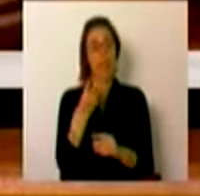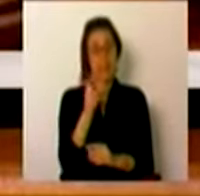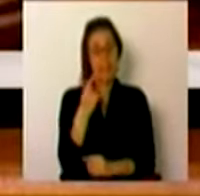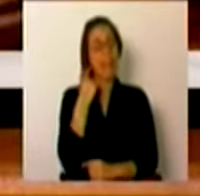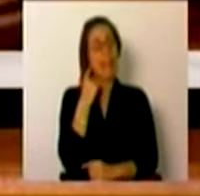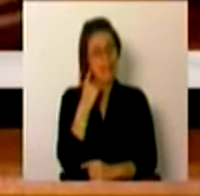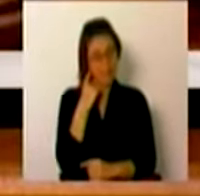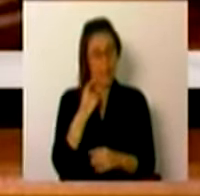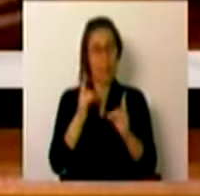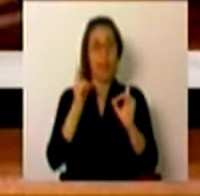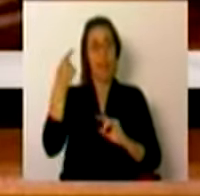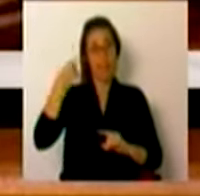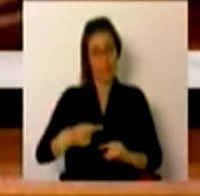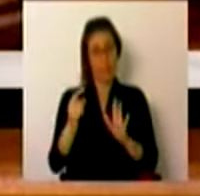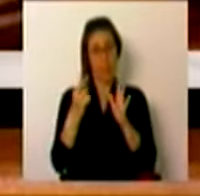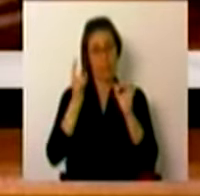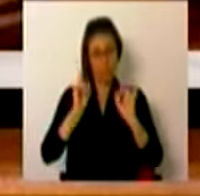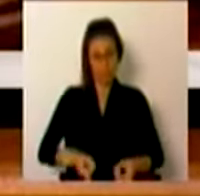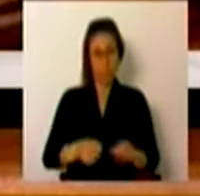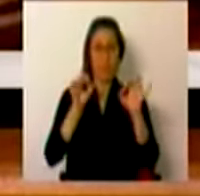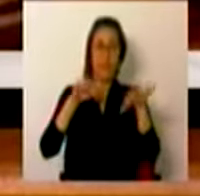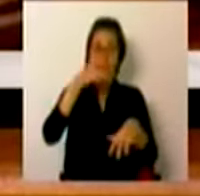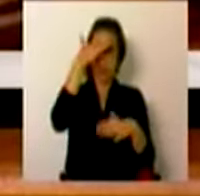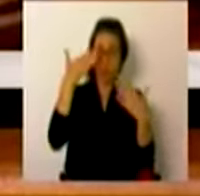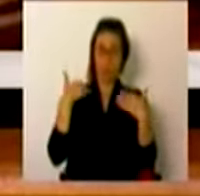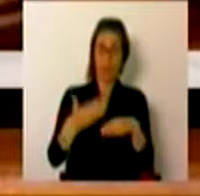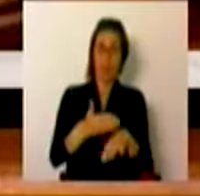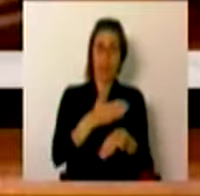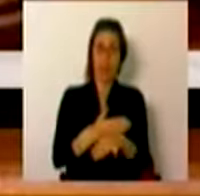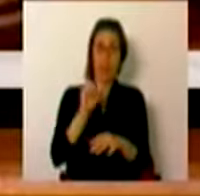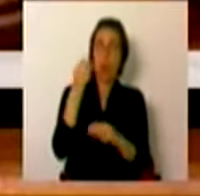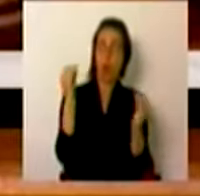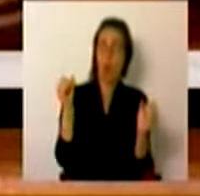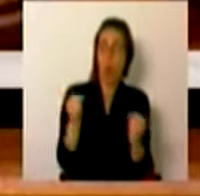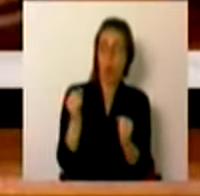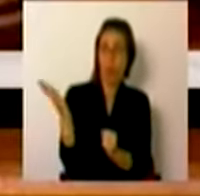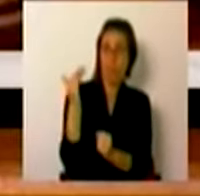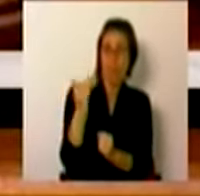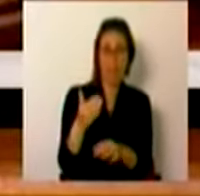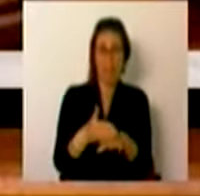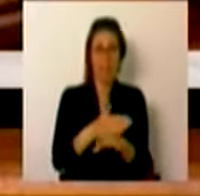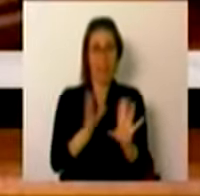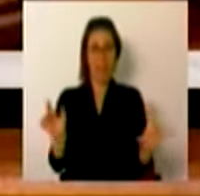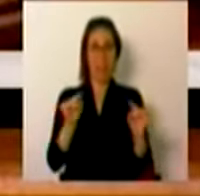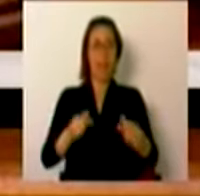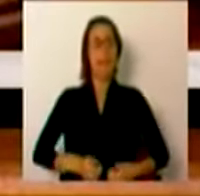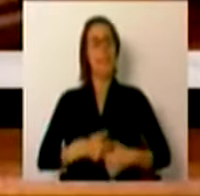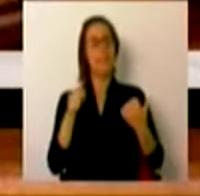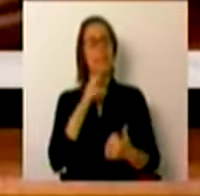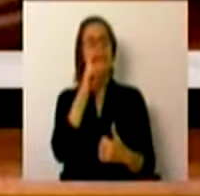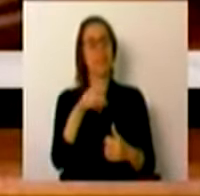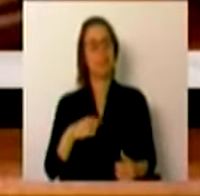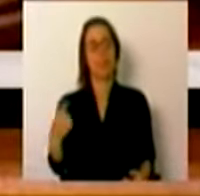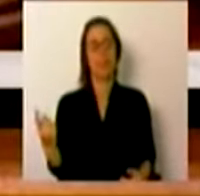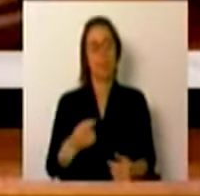consecutivo quando deve começar, no fim do verão e antes que esse outono chegue. Esta é a melhor resposta que